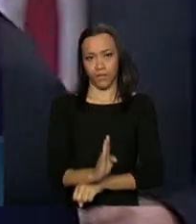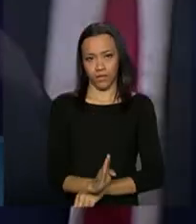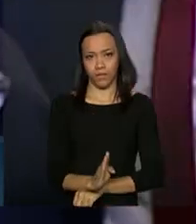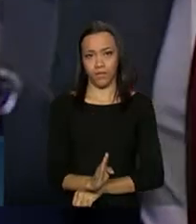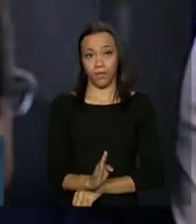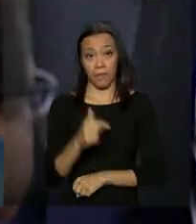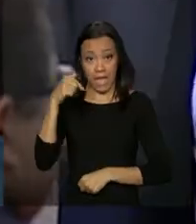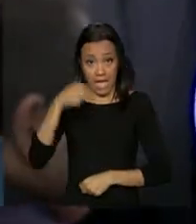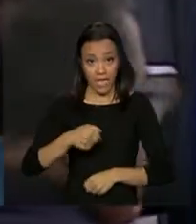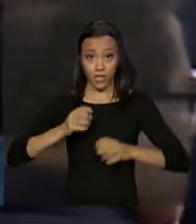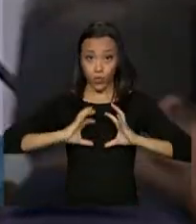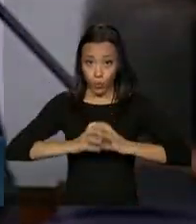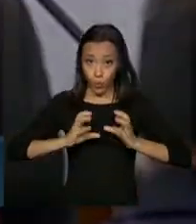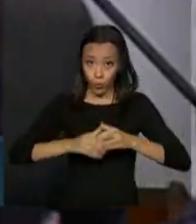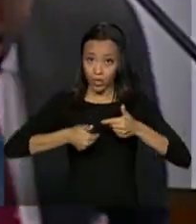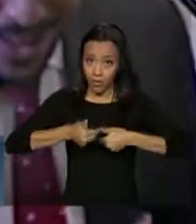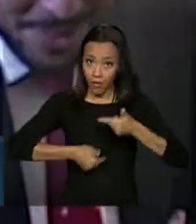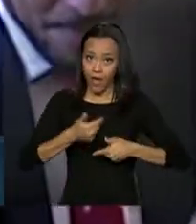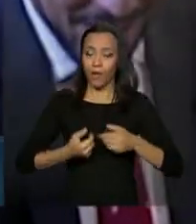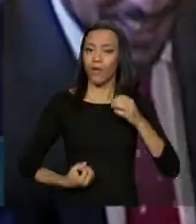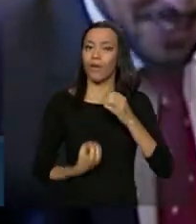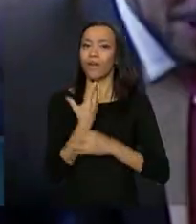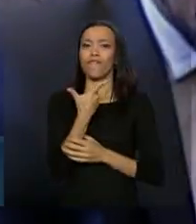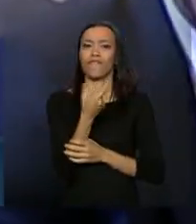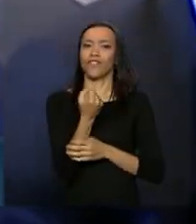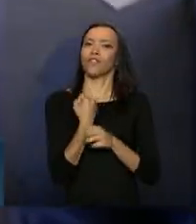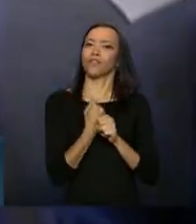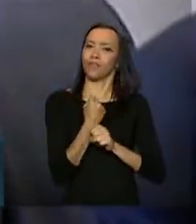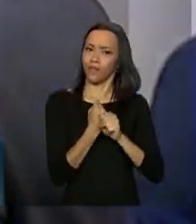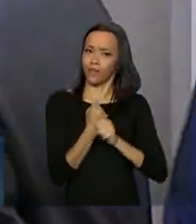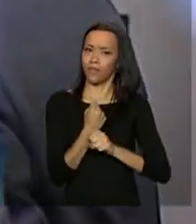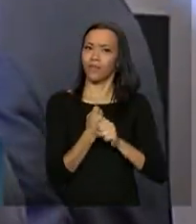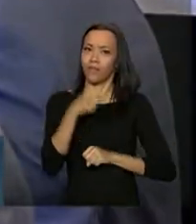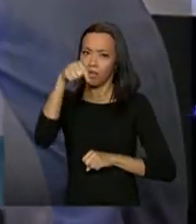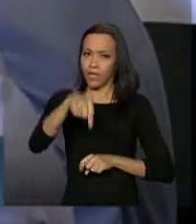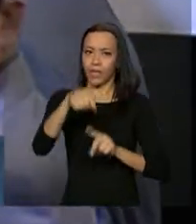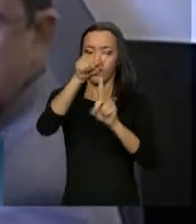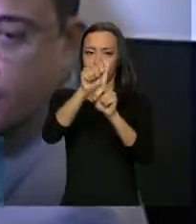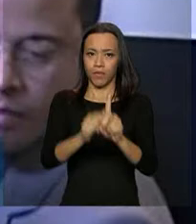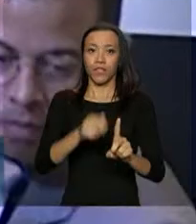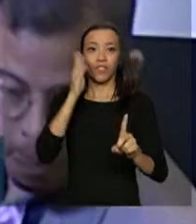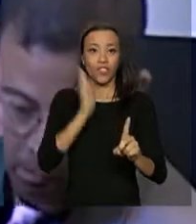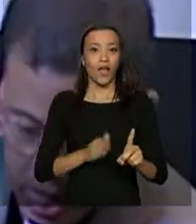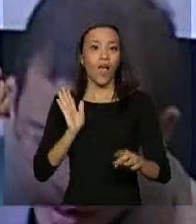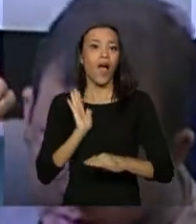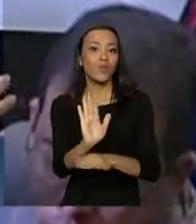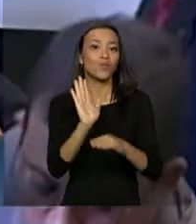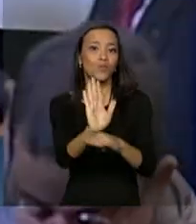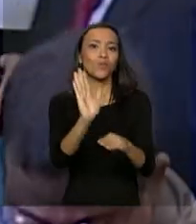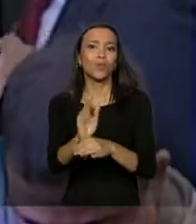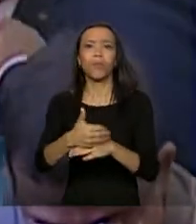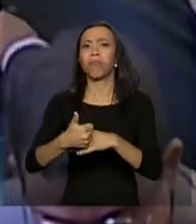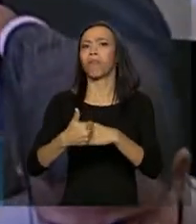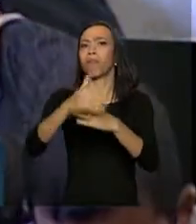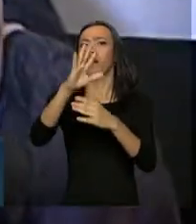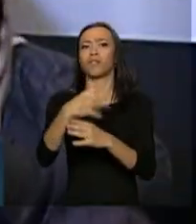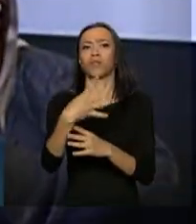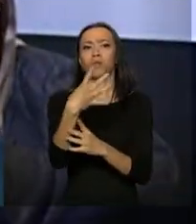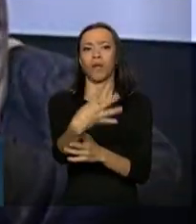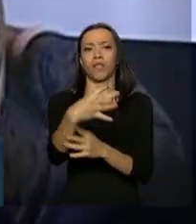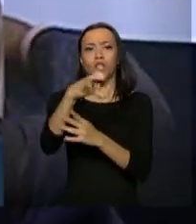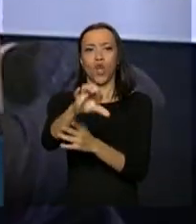O grupo completa 20 anos de atuação neste mês e já resgatou mais de 49 mil